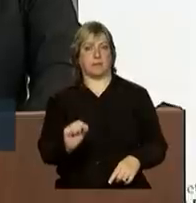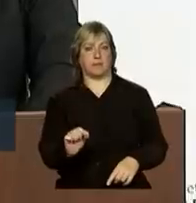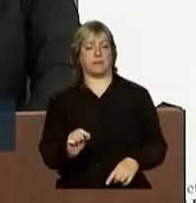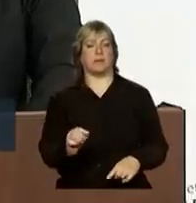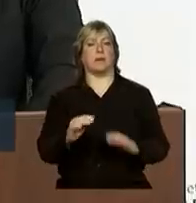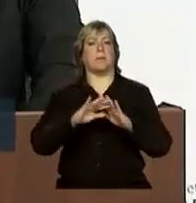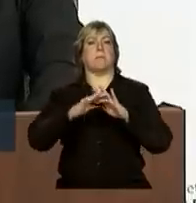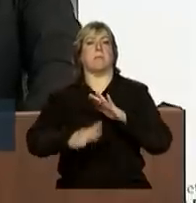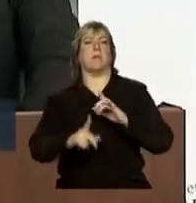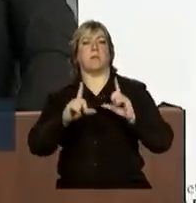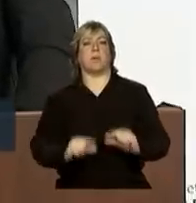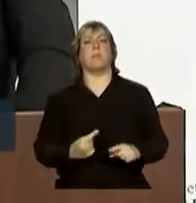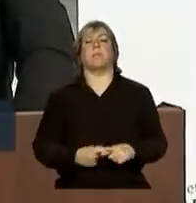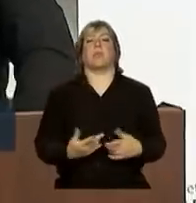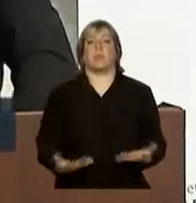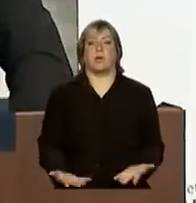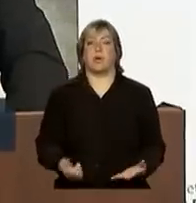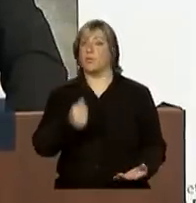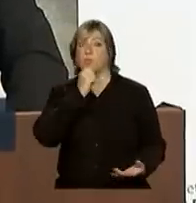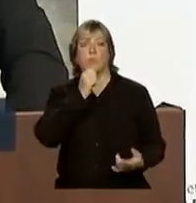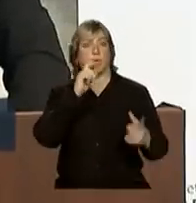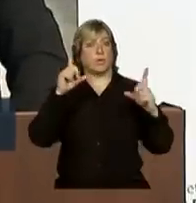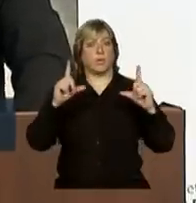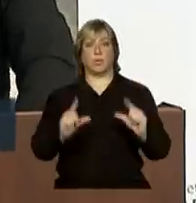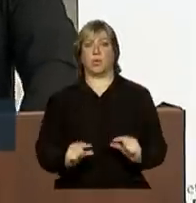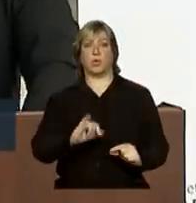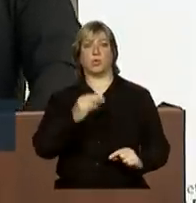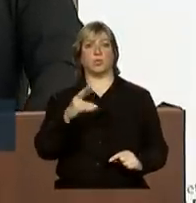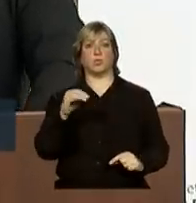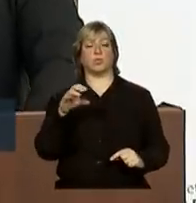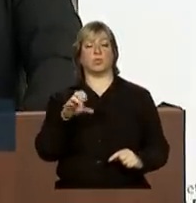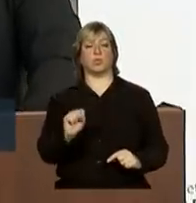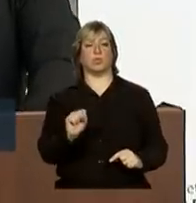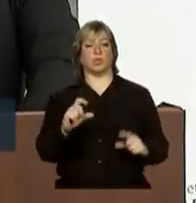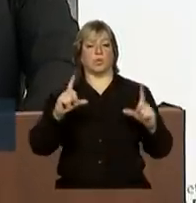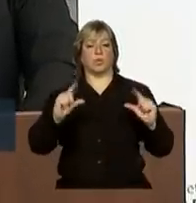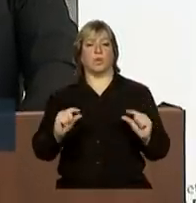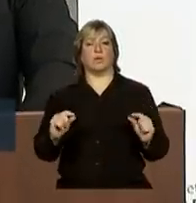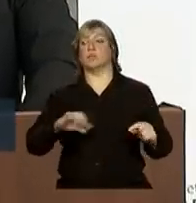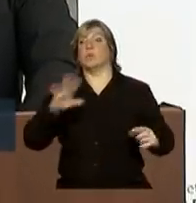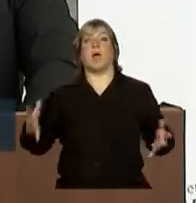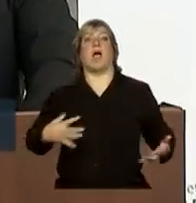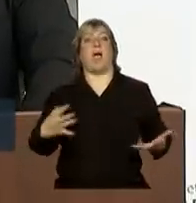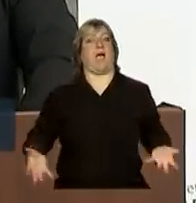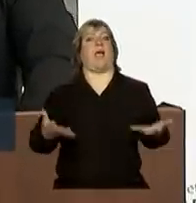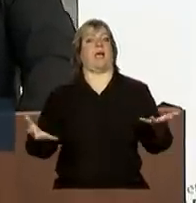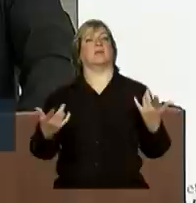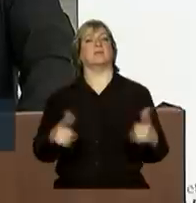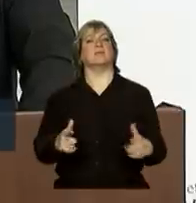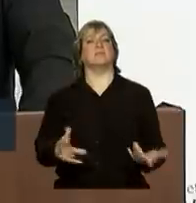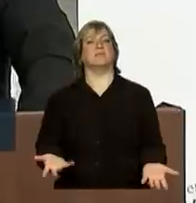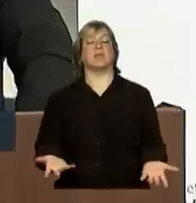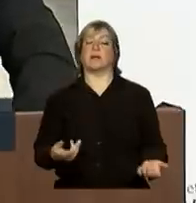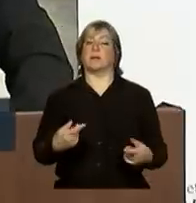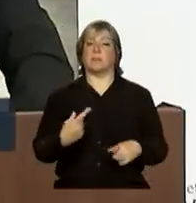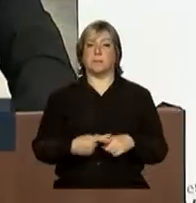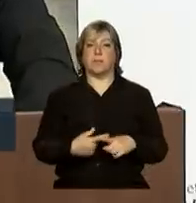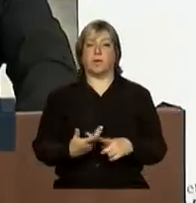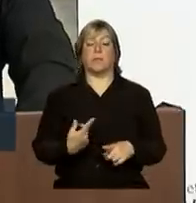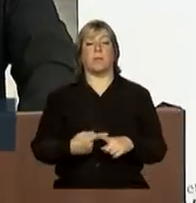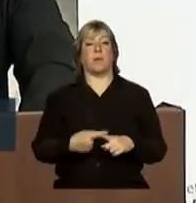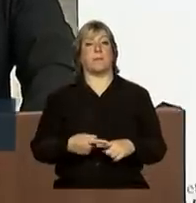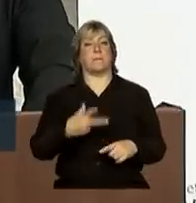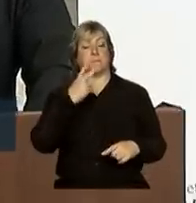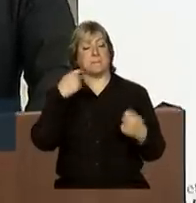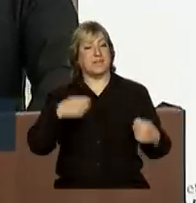não há queda de taxa de juros que anime o sistema. Mas por quê? Parece-nos que é urgente, senhora presidente,